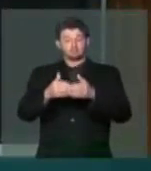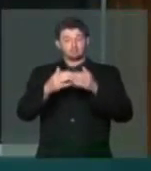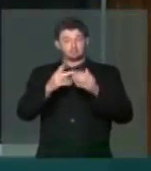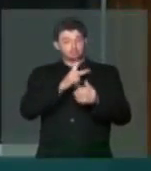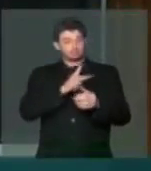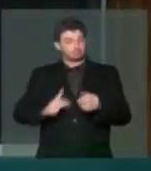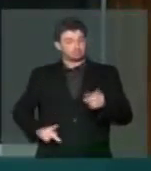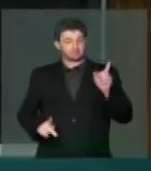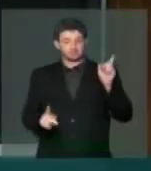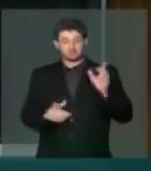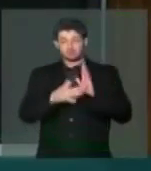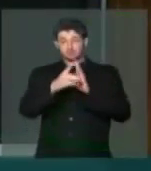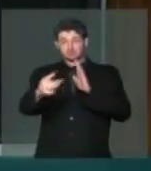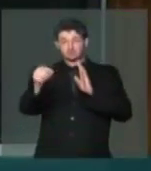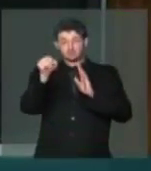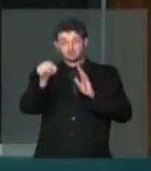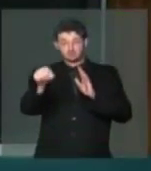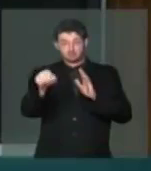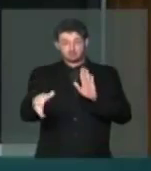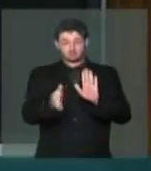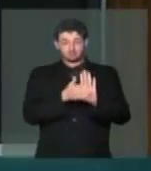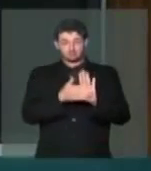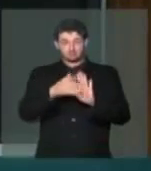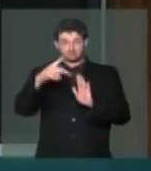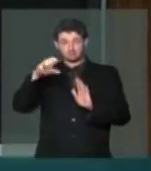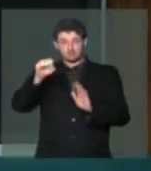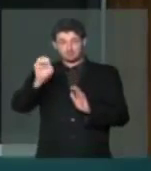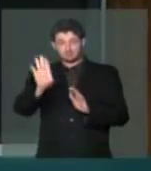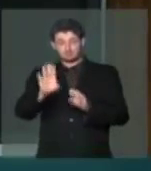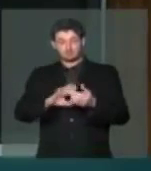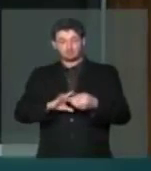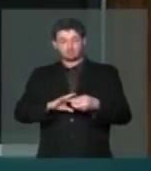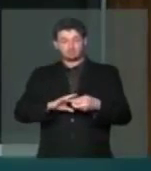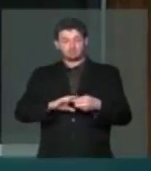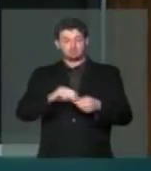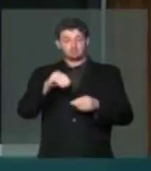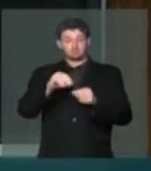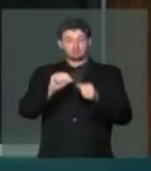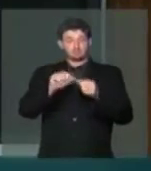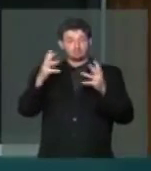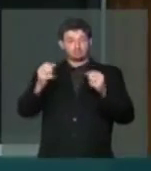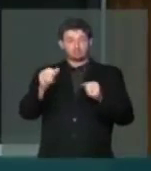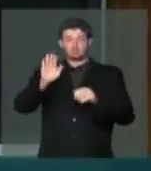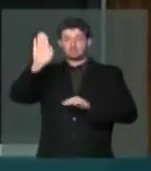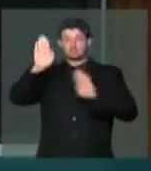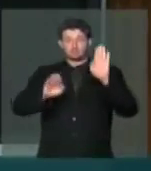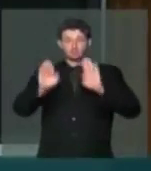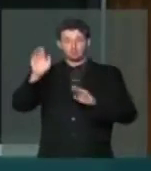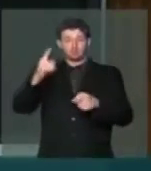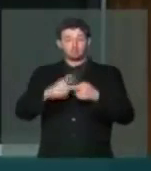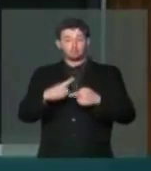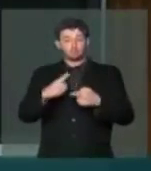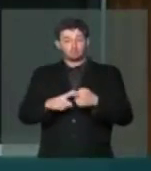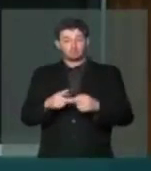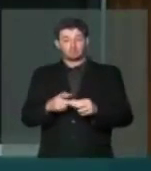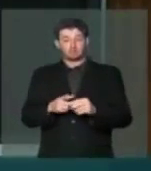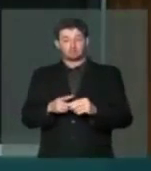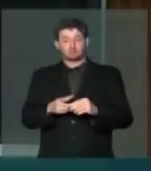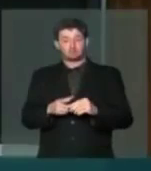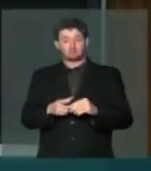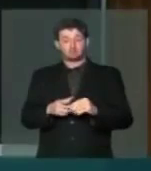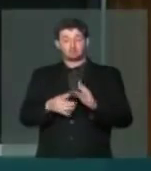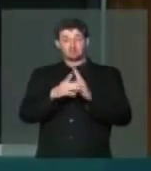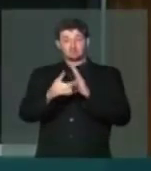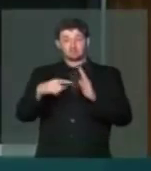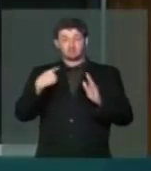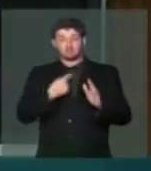que nesse destaque, que é a proposta do PSB, a gente faça a votação simbólica, porque o nosso